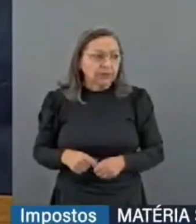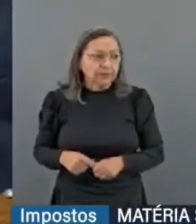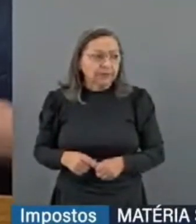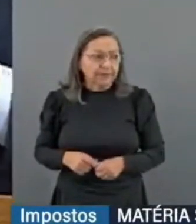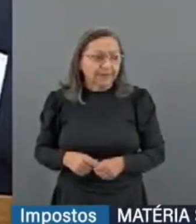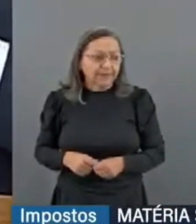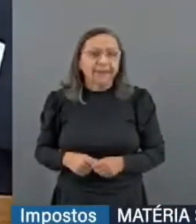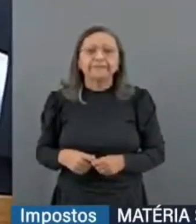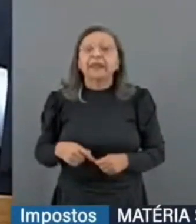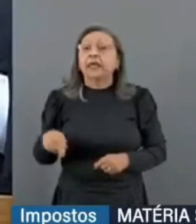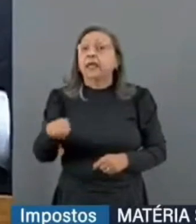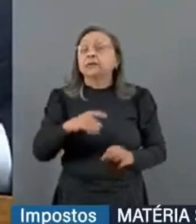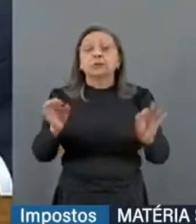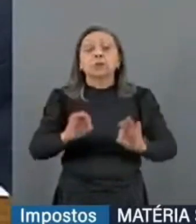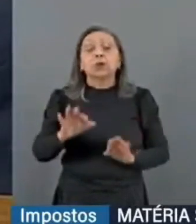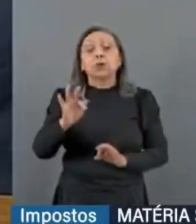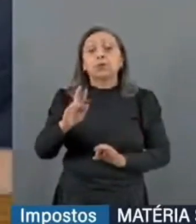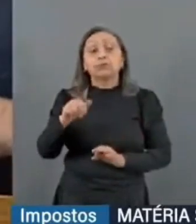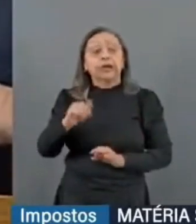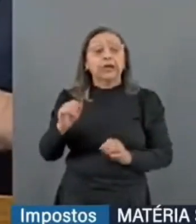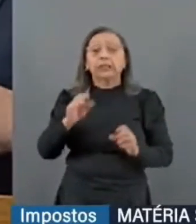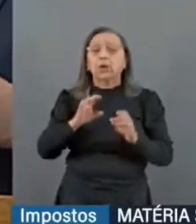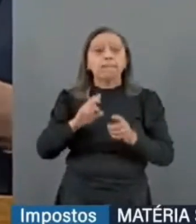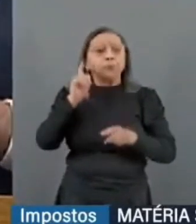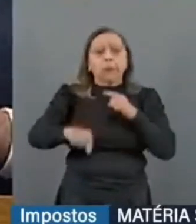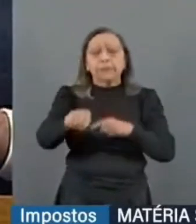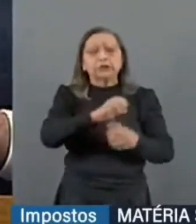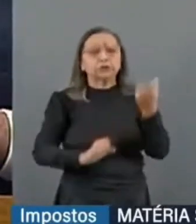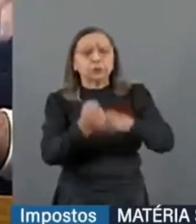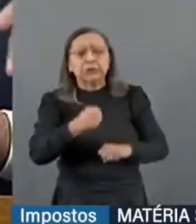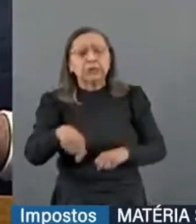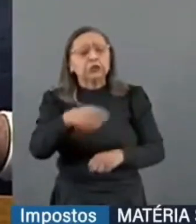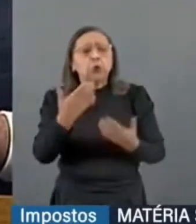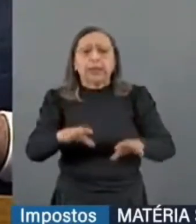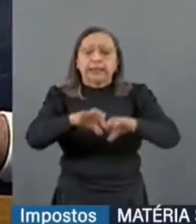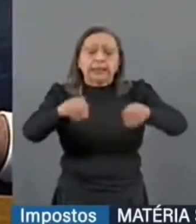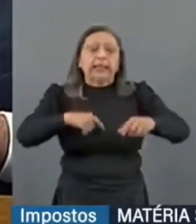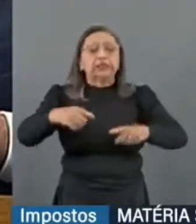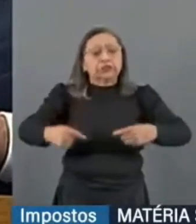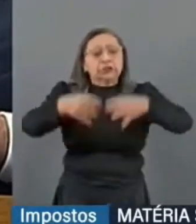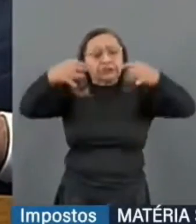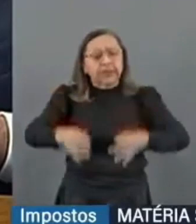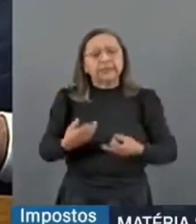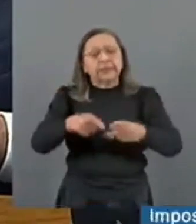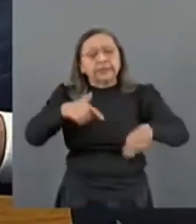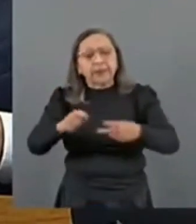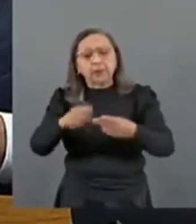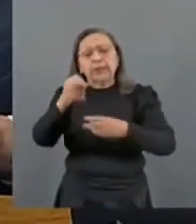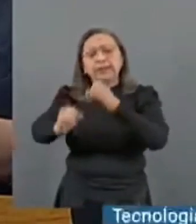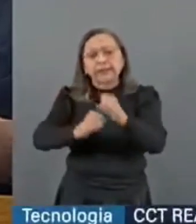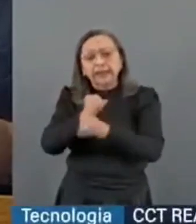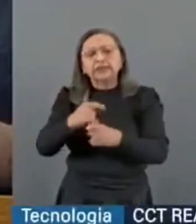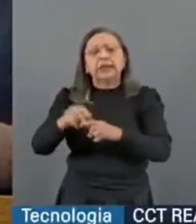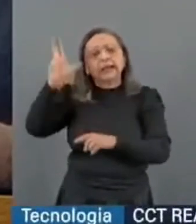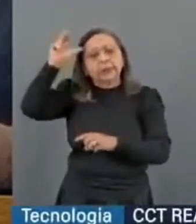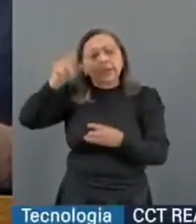nada, a FUNAI não deixa eles produzirem, e eles não querem mais terra, querem dignidade, querem trabalho, querem internet, querem caminhonete, querem